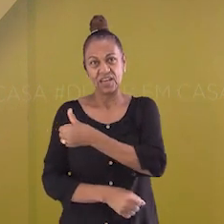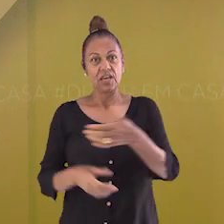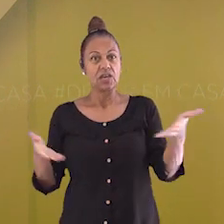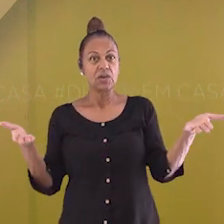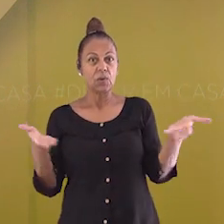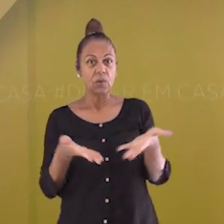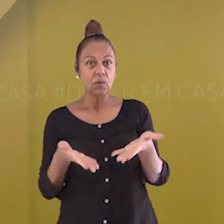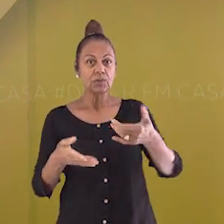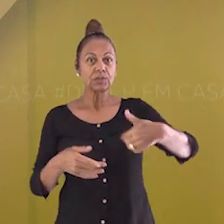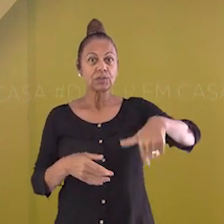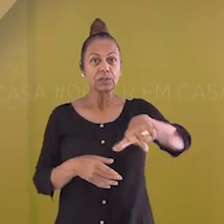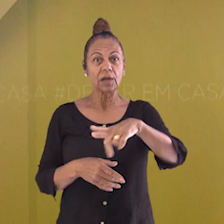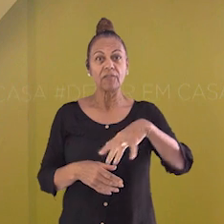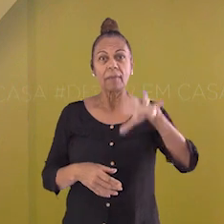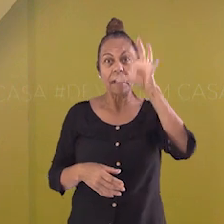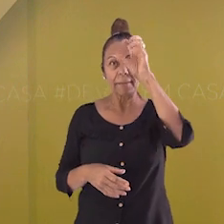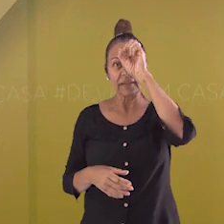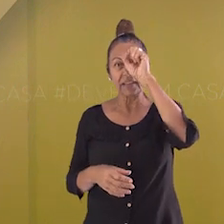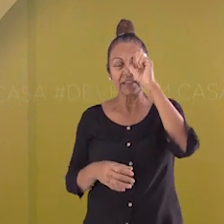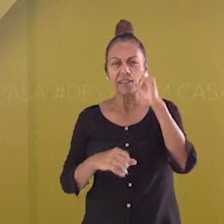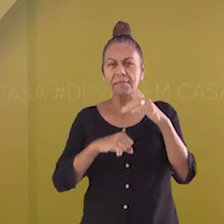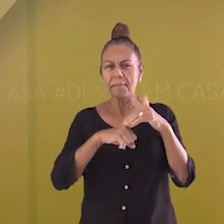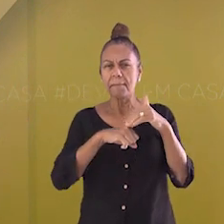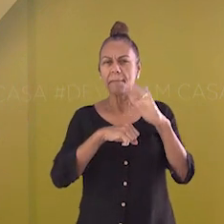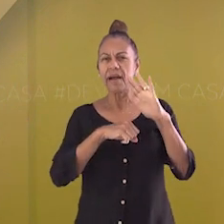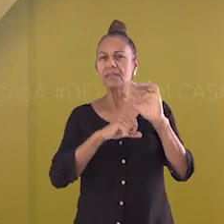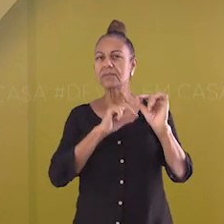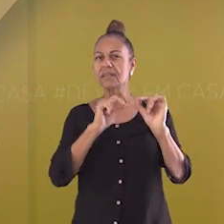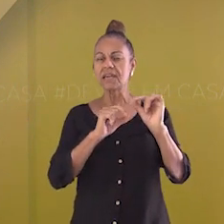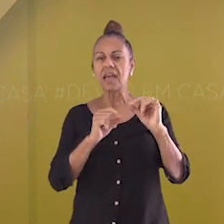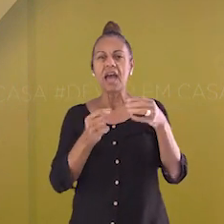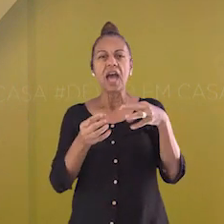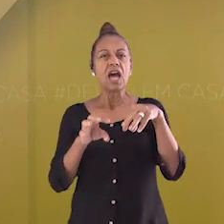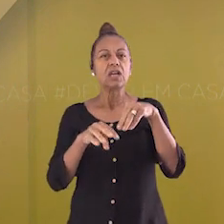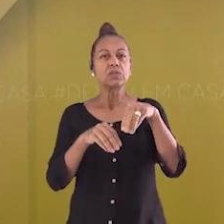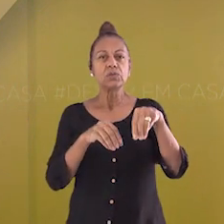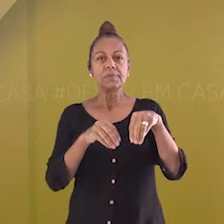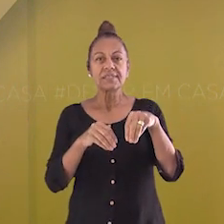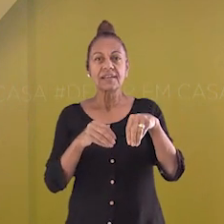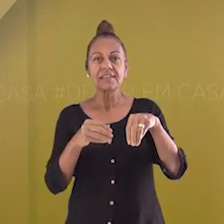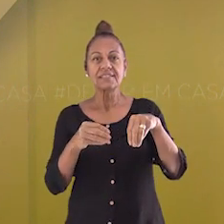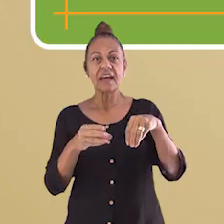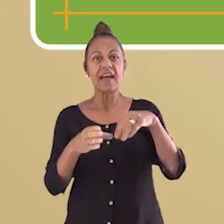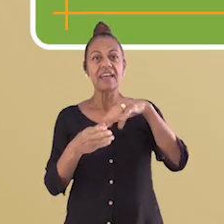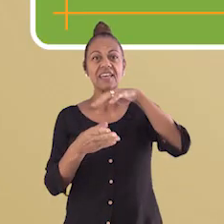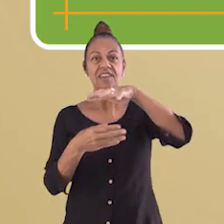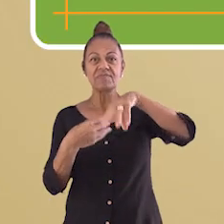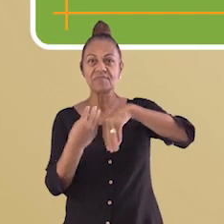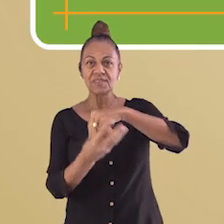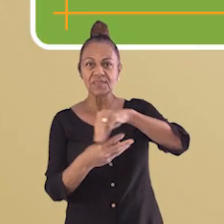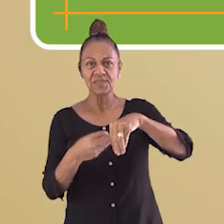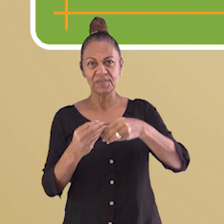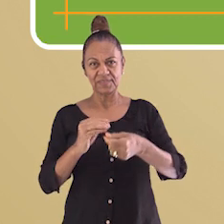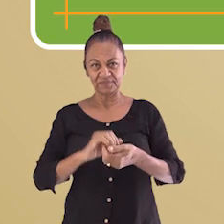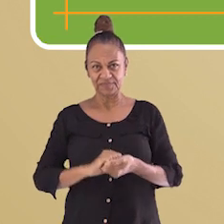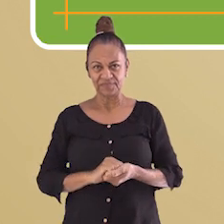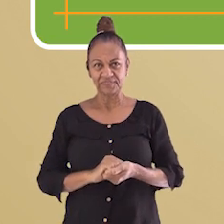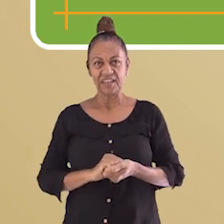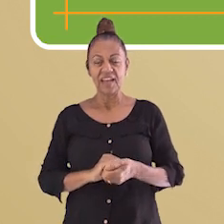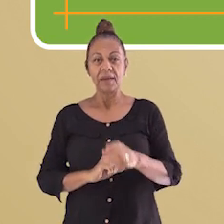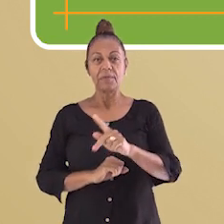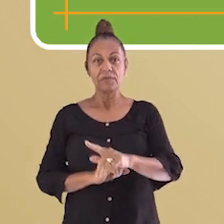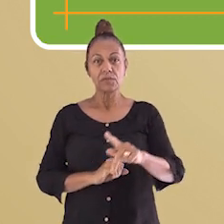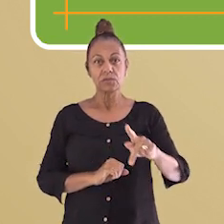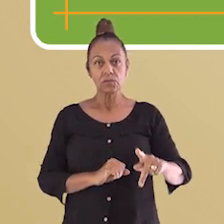Hoje nós vamos aprender um pouco mais sobre substâncias e misturas. Aos professores que estiverem nos